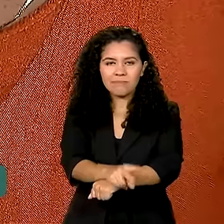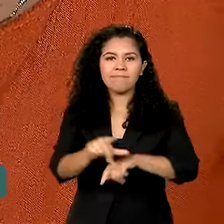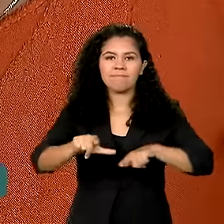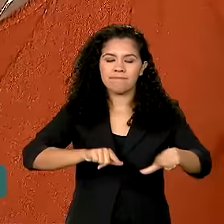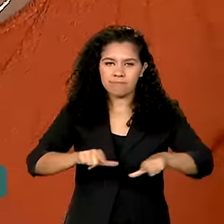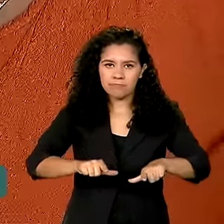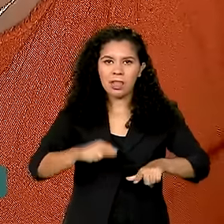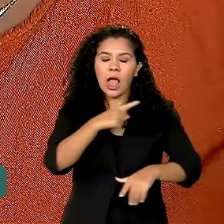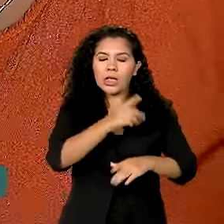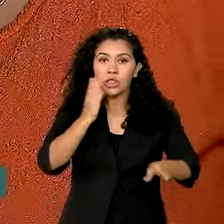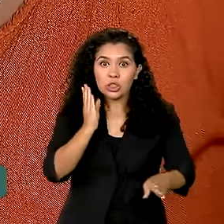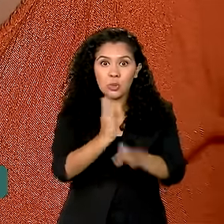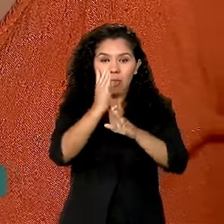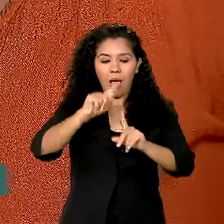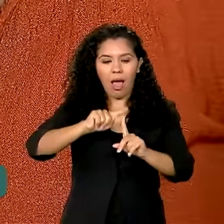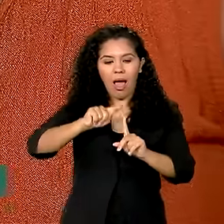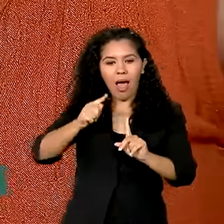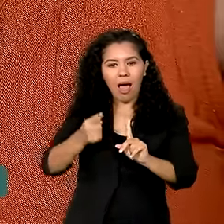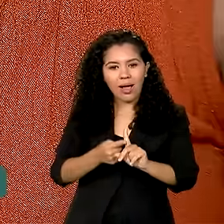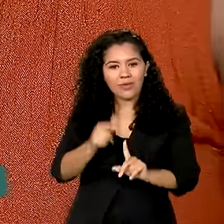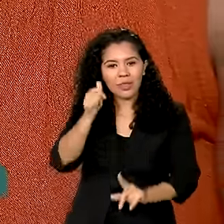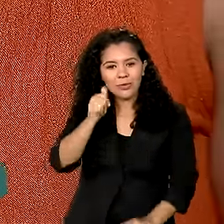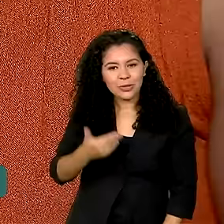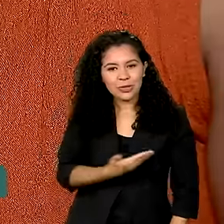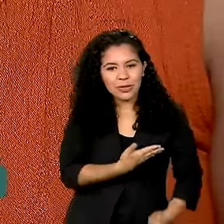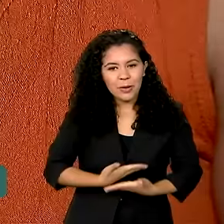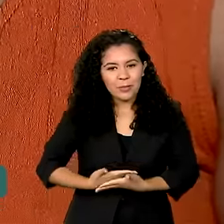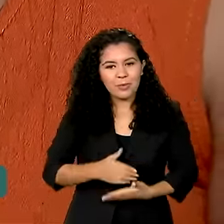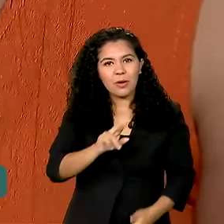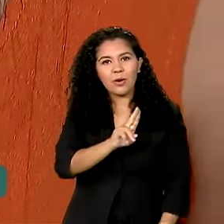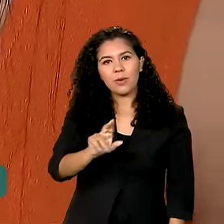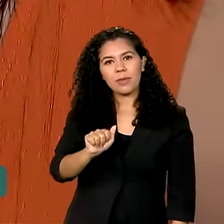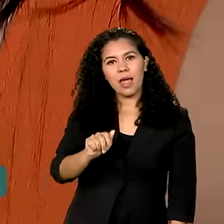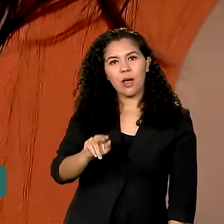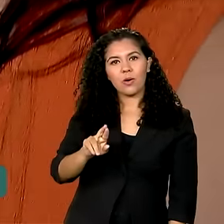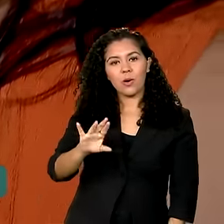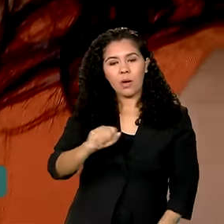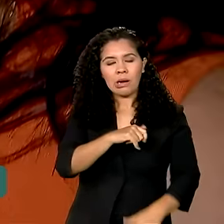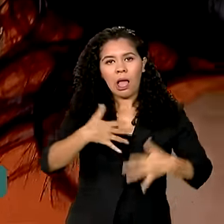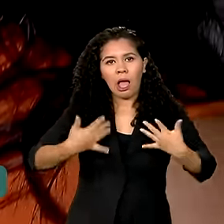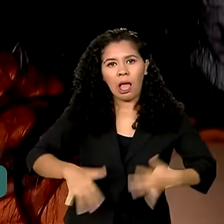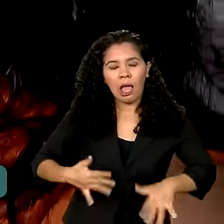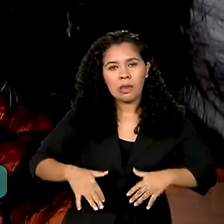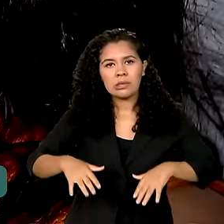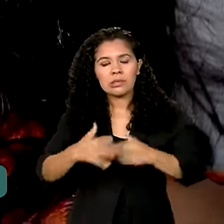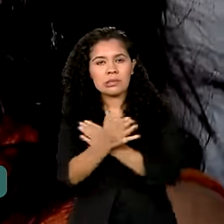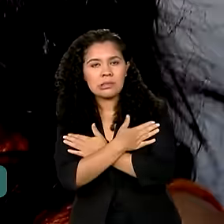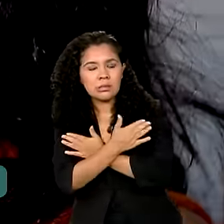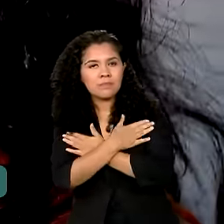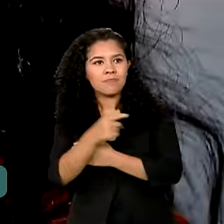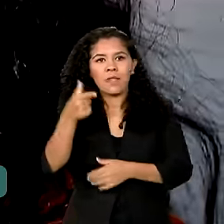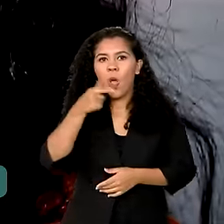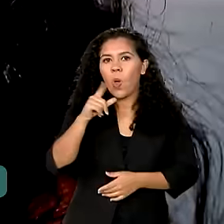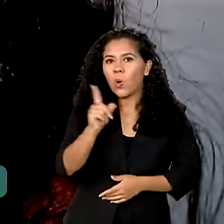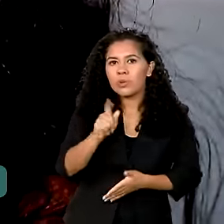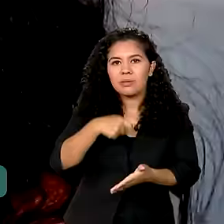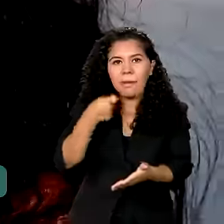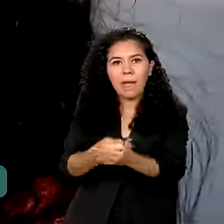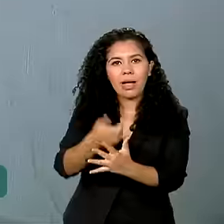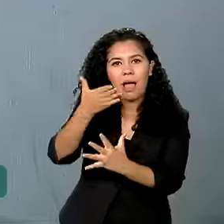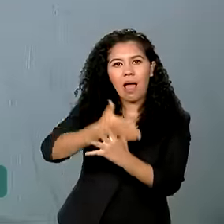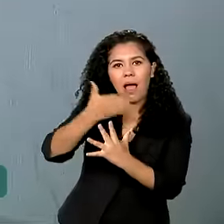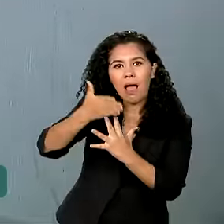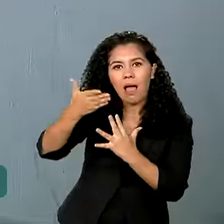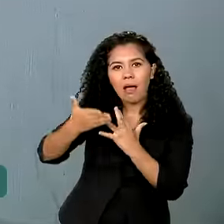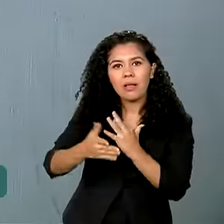depois, descobriu que estava grávida da pequena Aurora. Com a filha pequena e sem trabalhar, ela não conseguia pagar as parcelas do FIES,